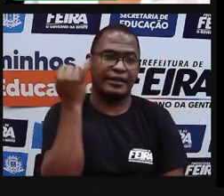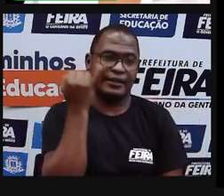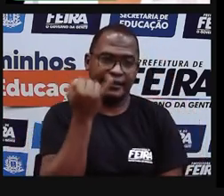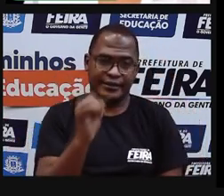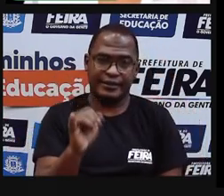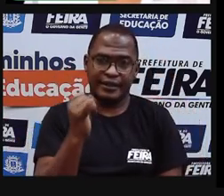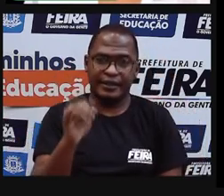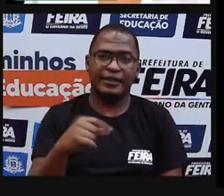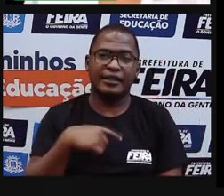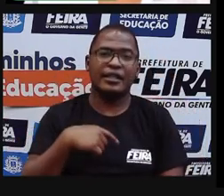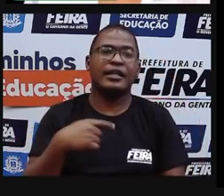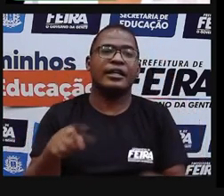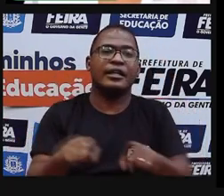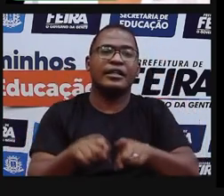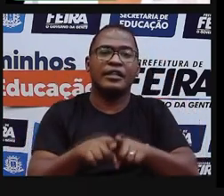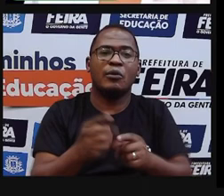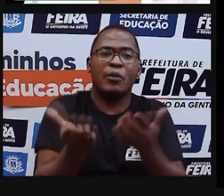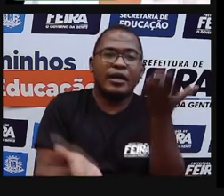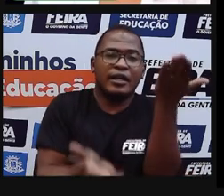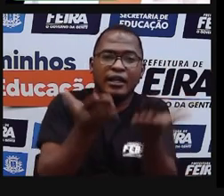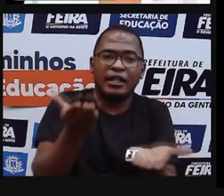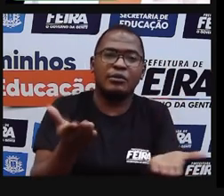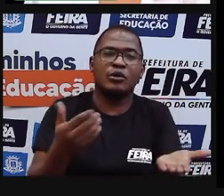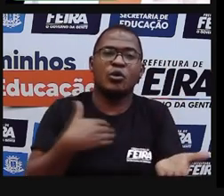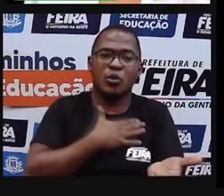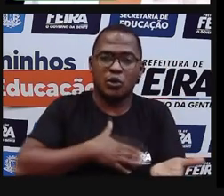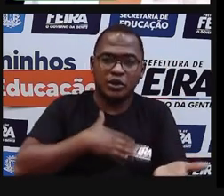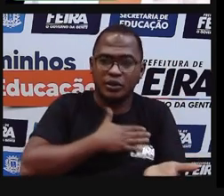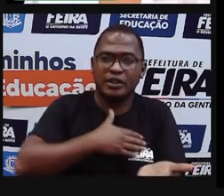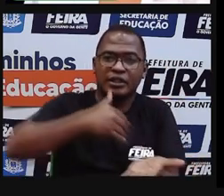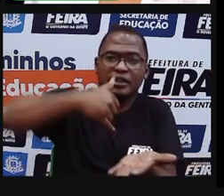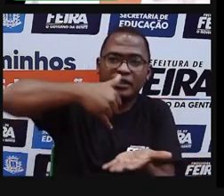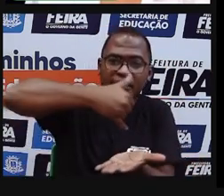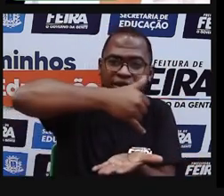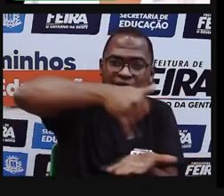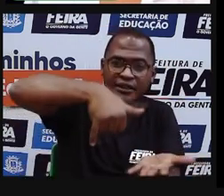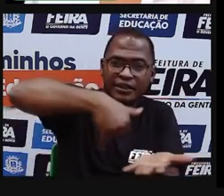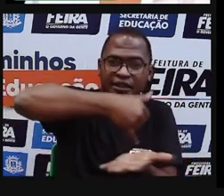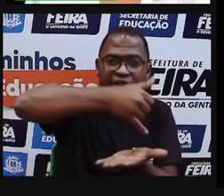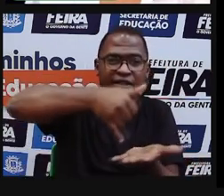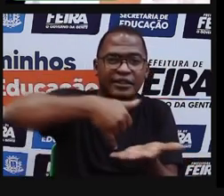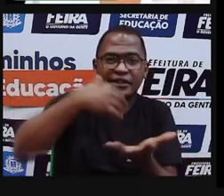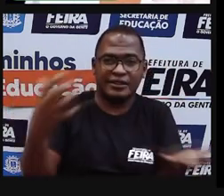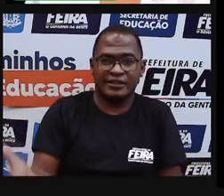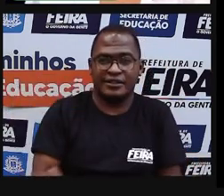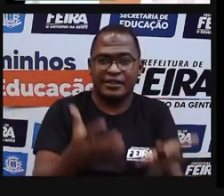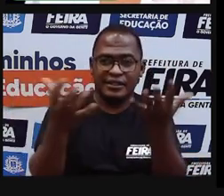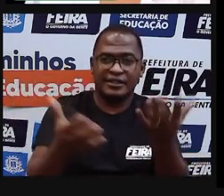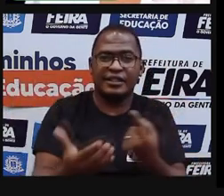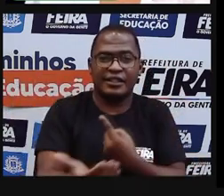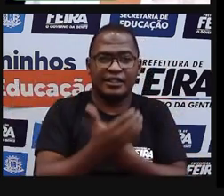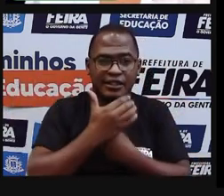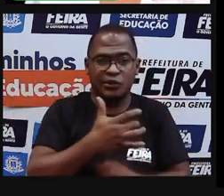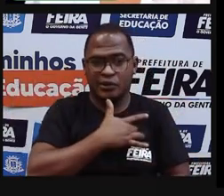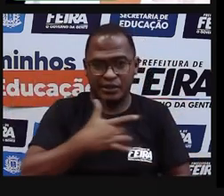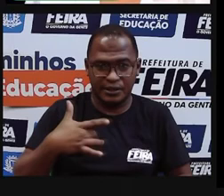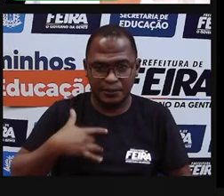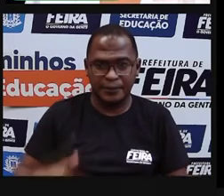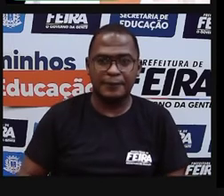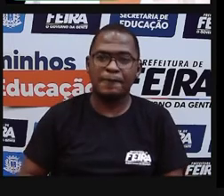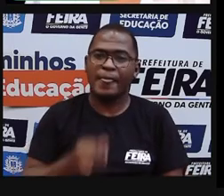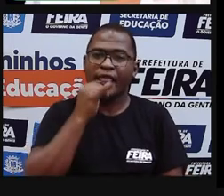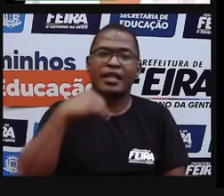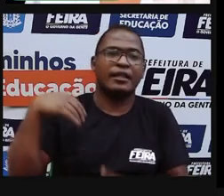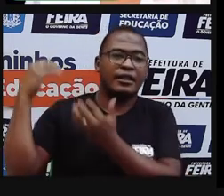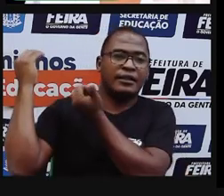de azeite. Para uma ótima alimentação, principalmente para o coração e para a saúde. Na Espanha, fazem a